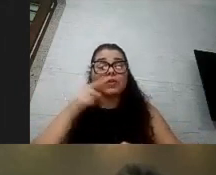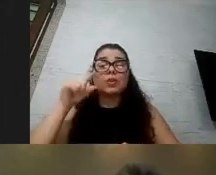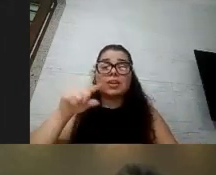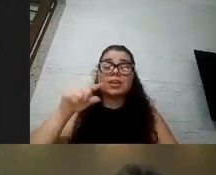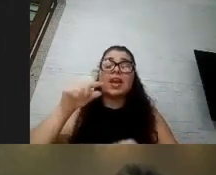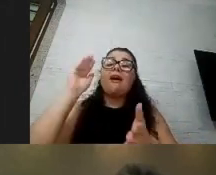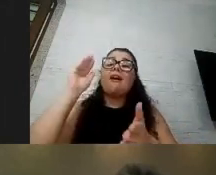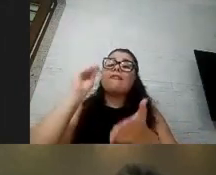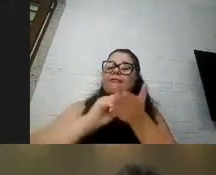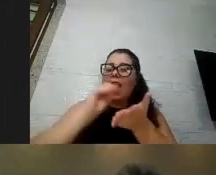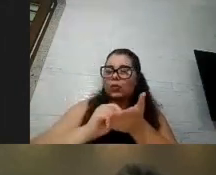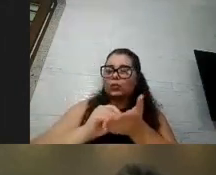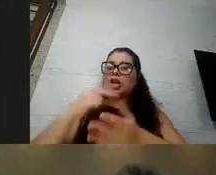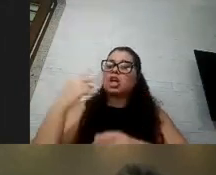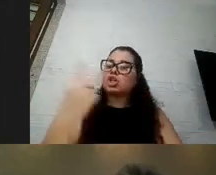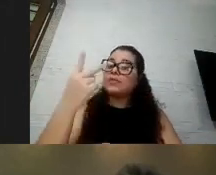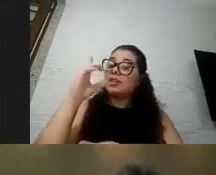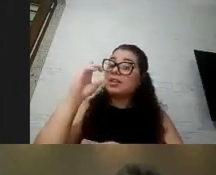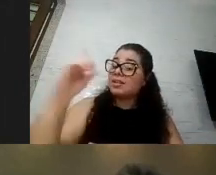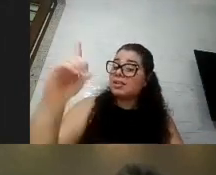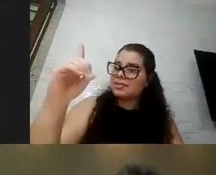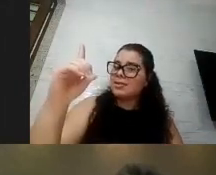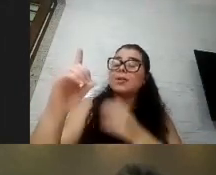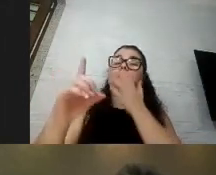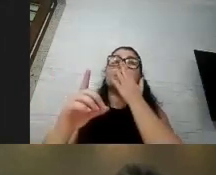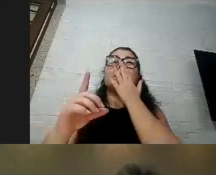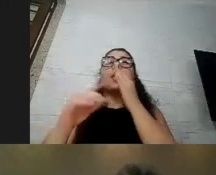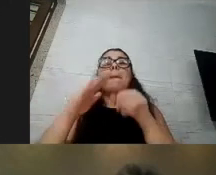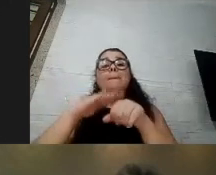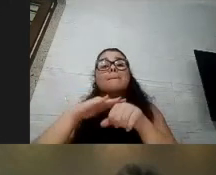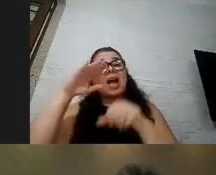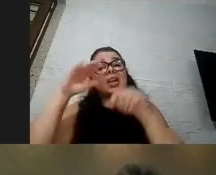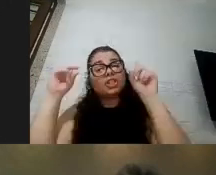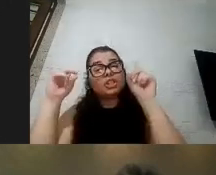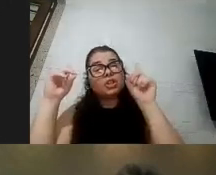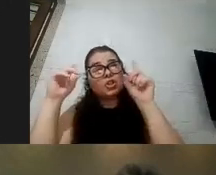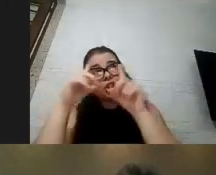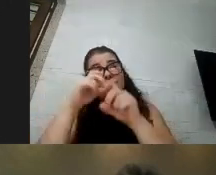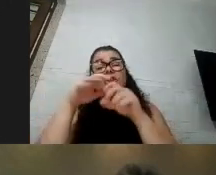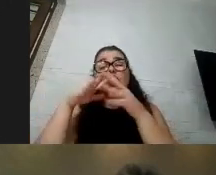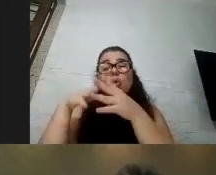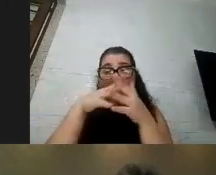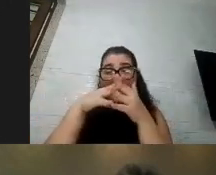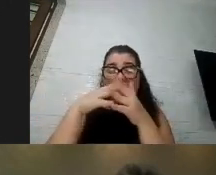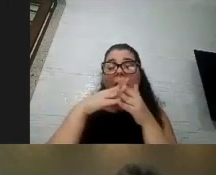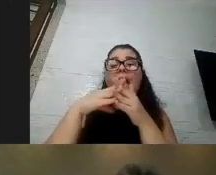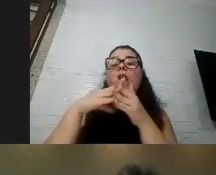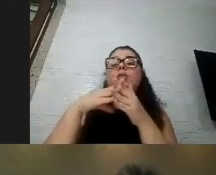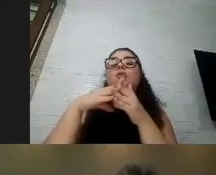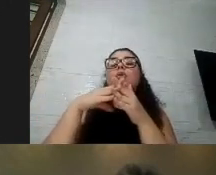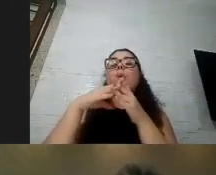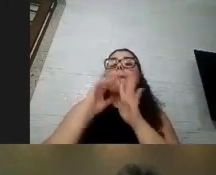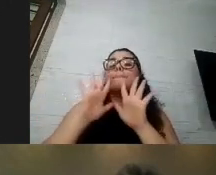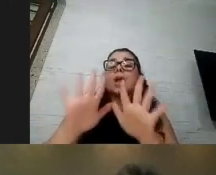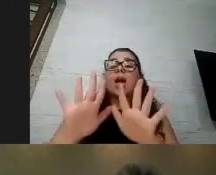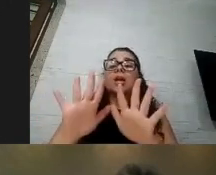maior com o quadro mais sintomático mais complexo mais internação não é uma verdade ainda mas a sabe que